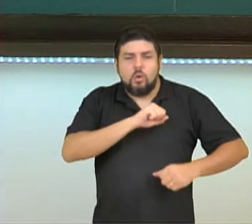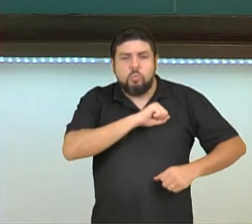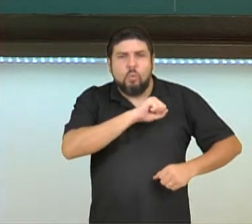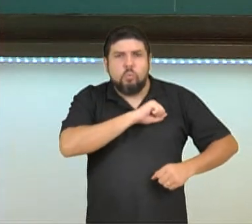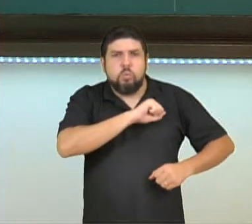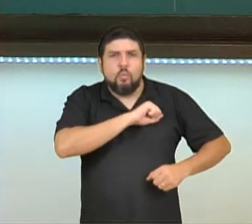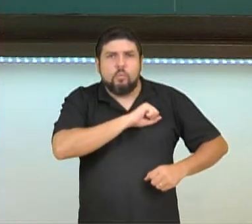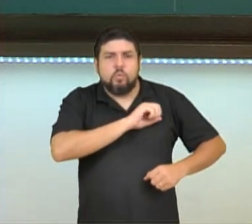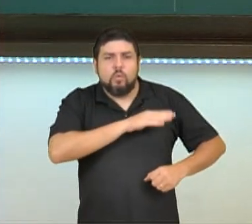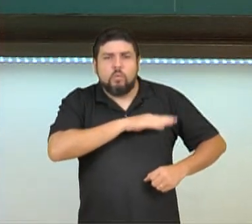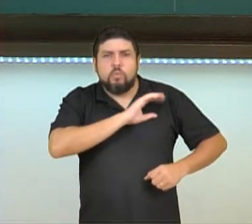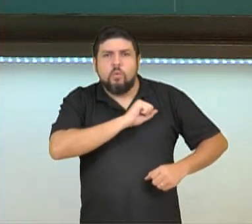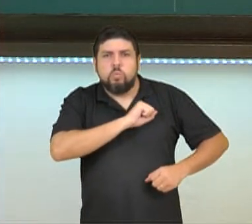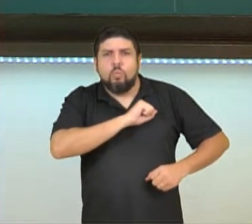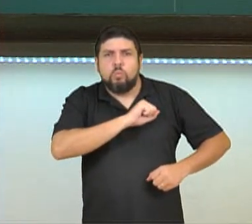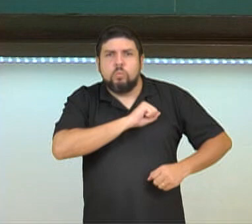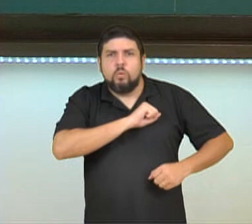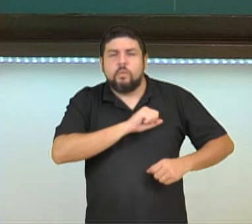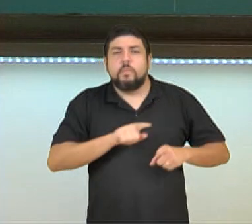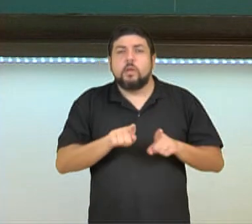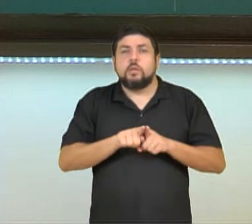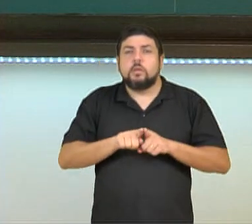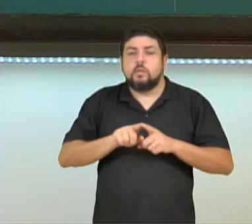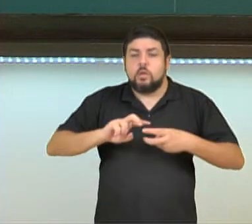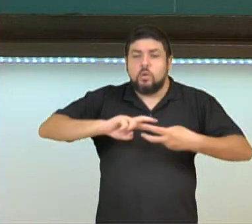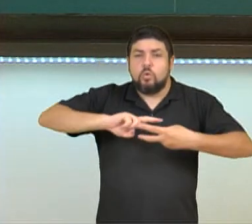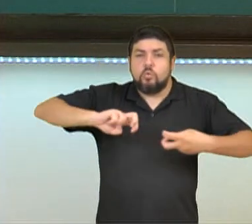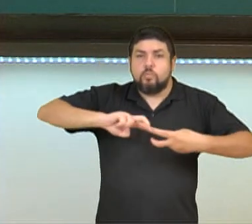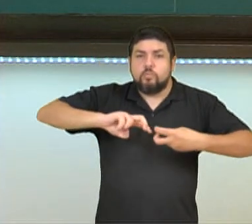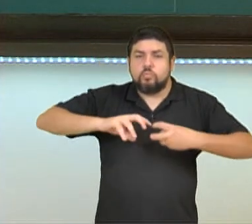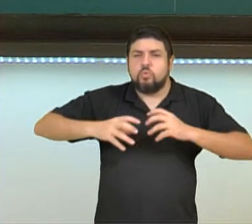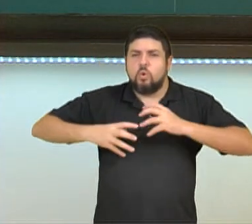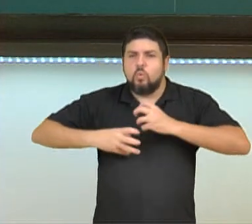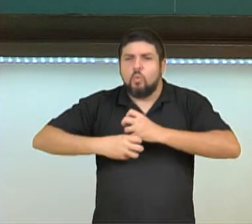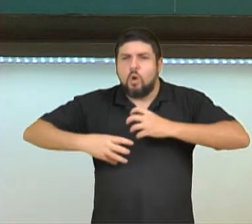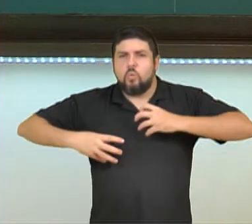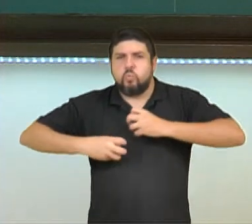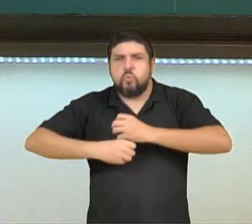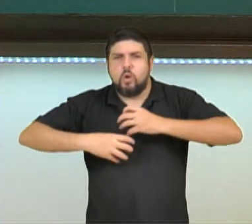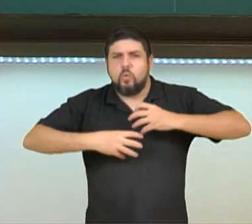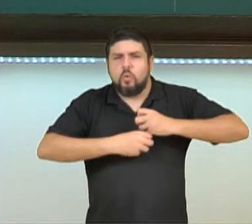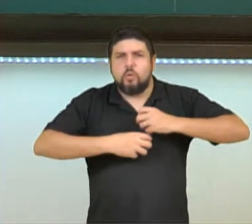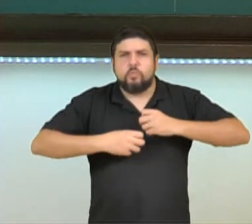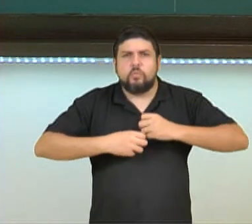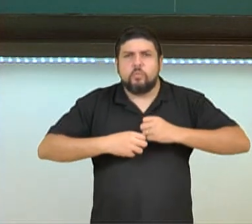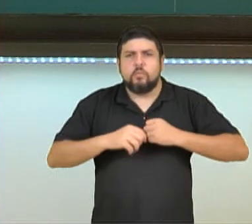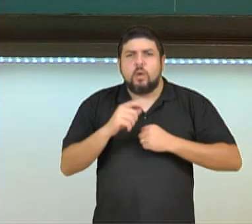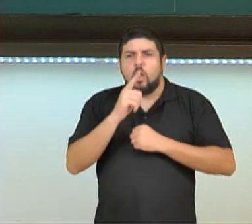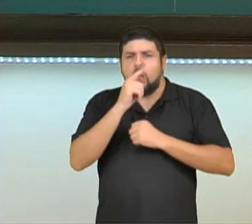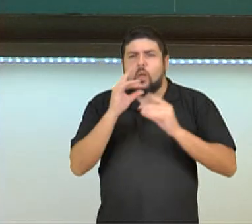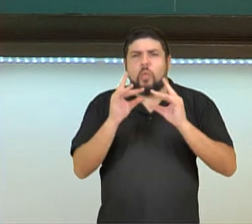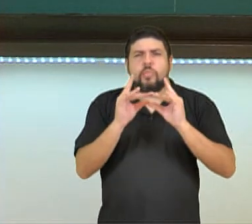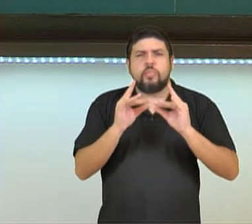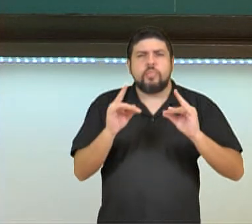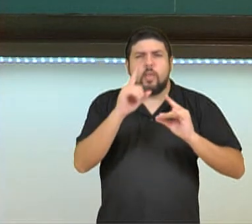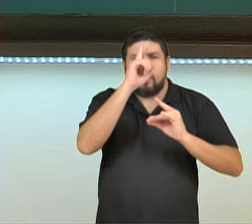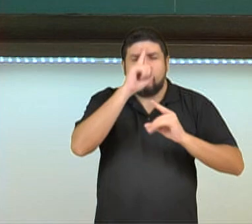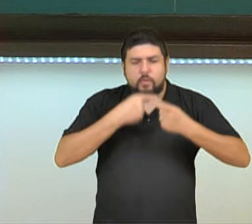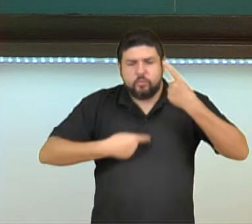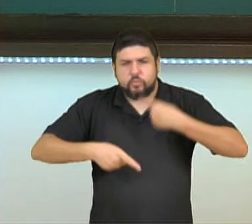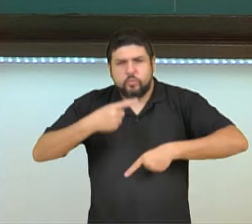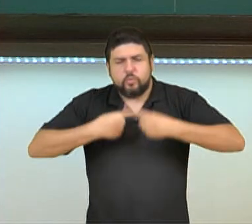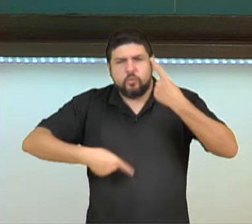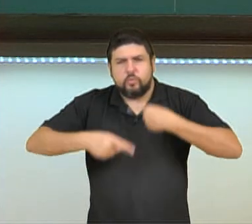e através também desses movimentos musculares, vão garantir que essa linfa consiga fluir bem,